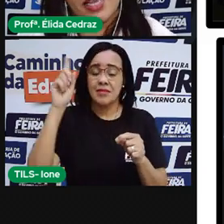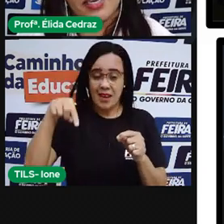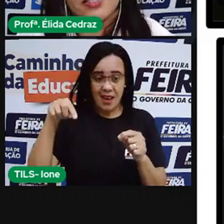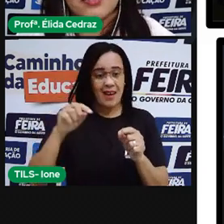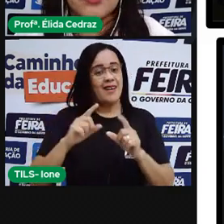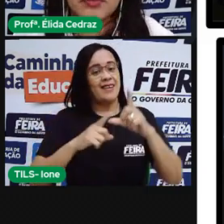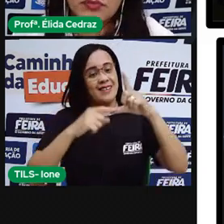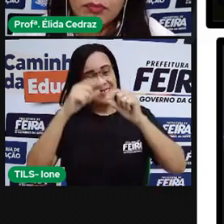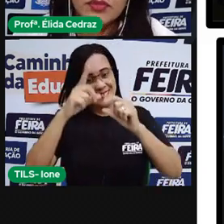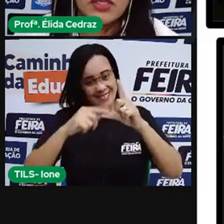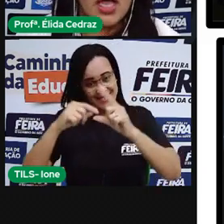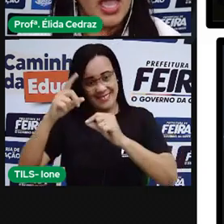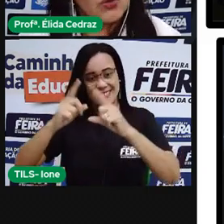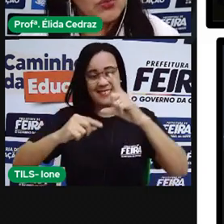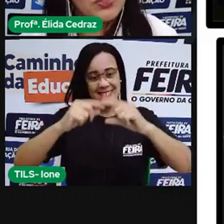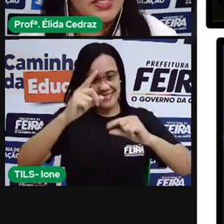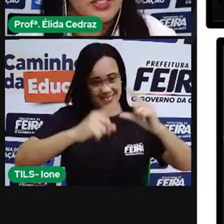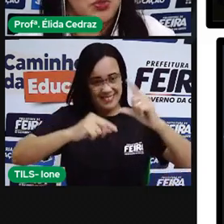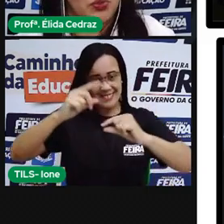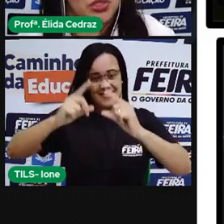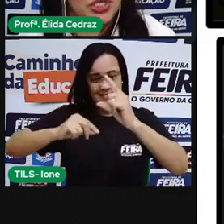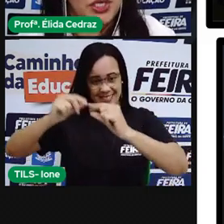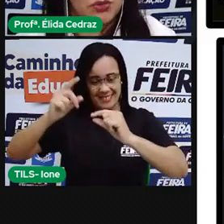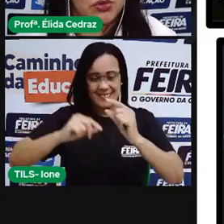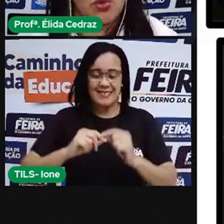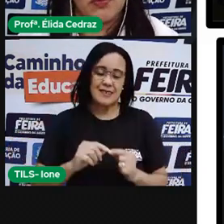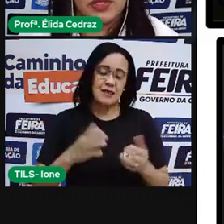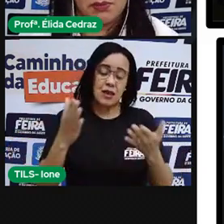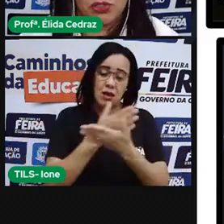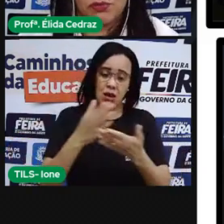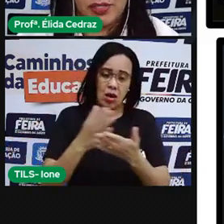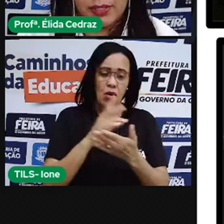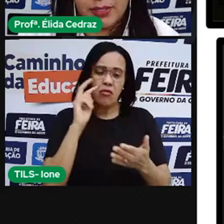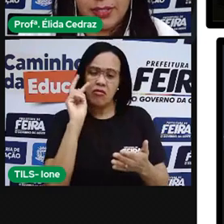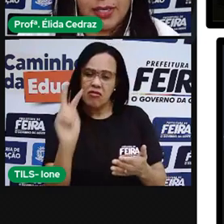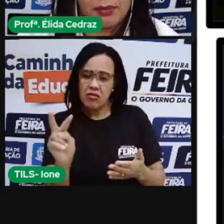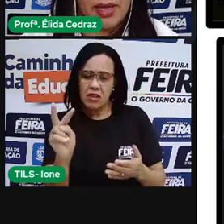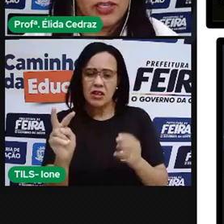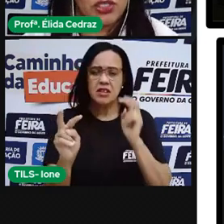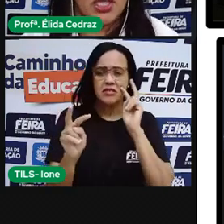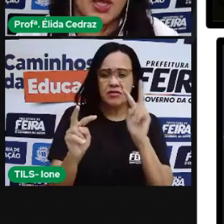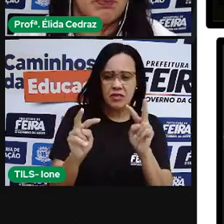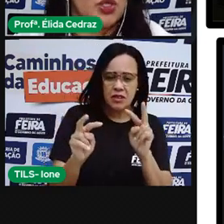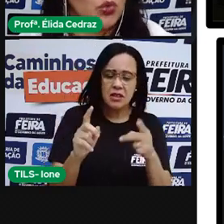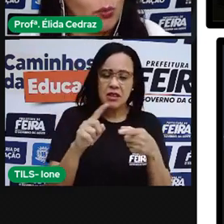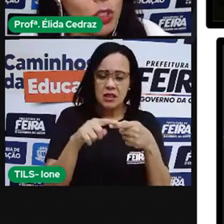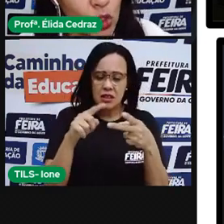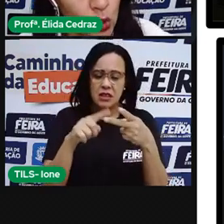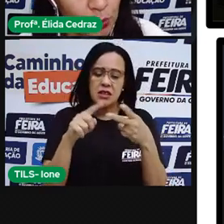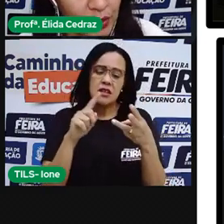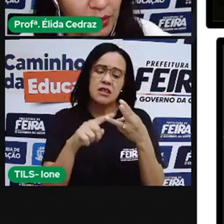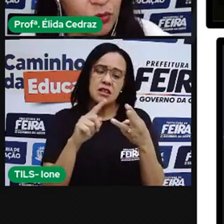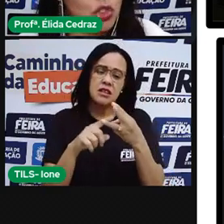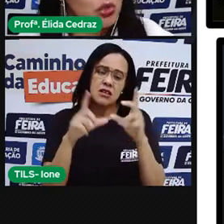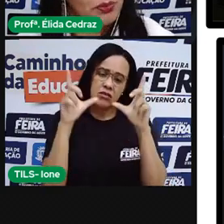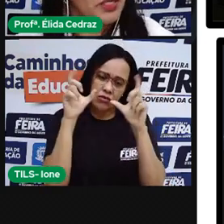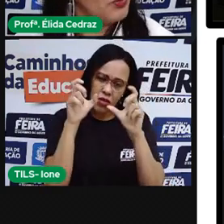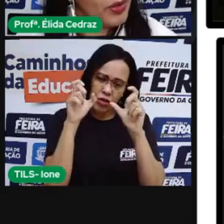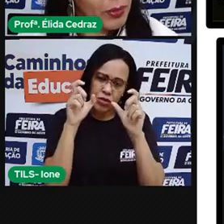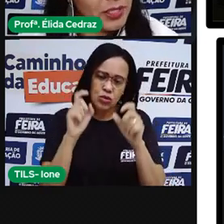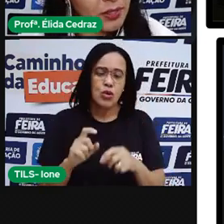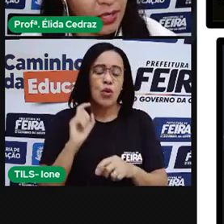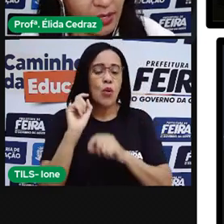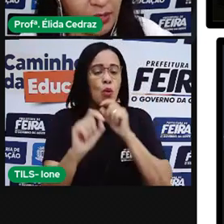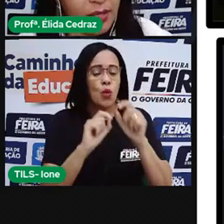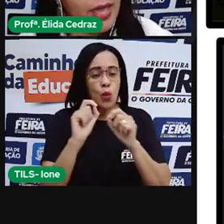estrelas. Alguns desses pontinhos, como você pode ver na terceira imagem, tem o nome Júpiter. Júpiter